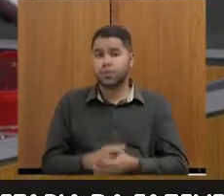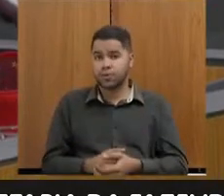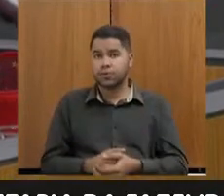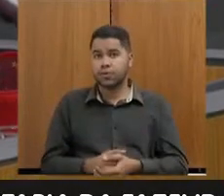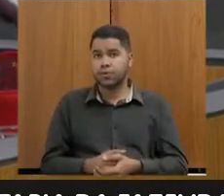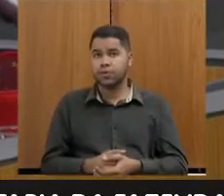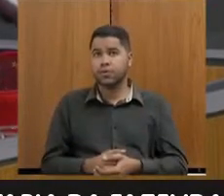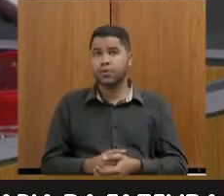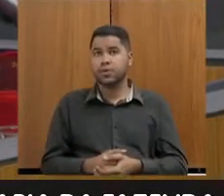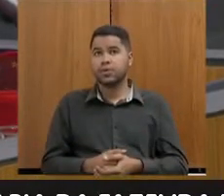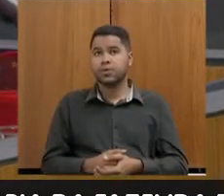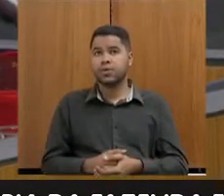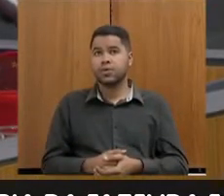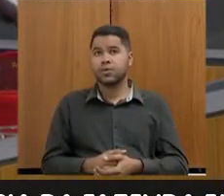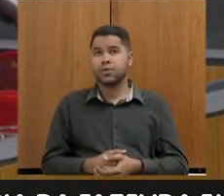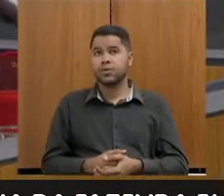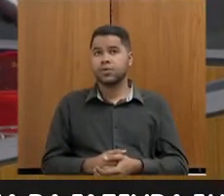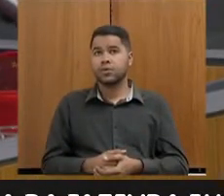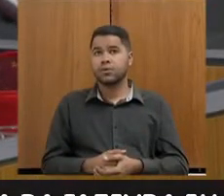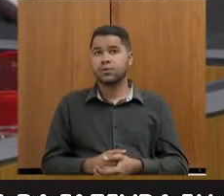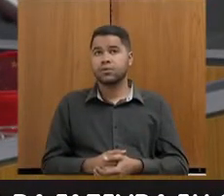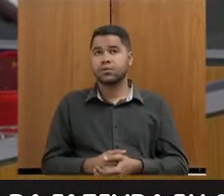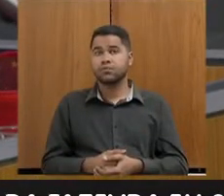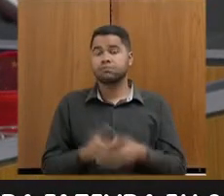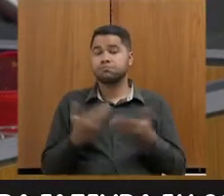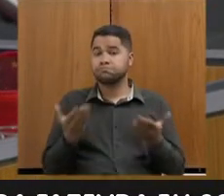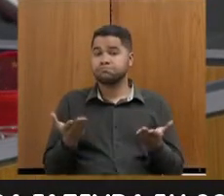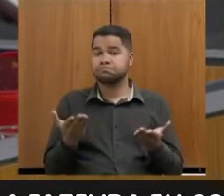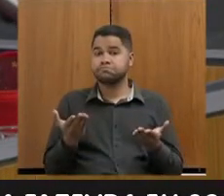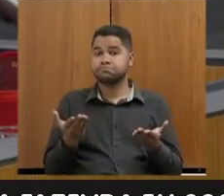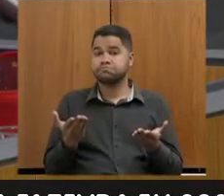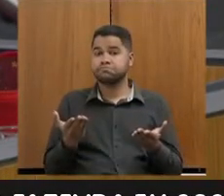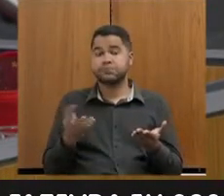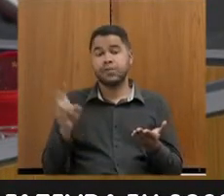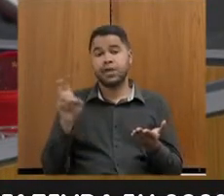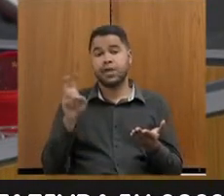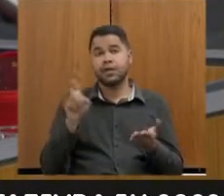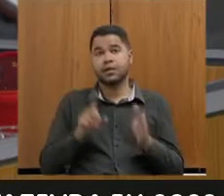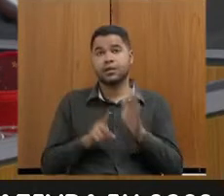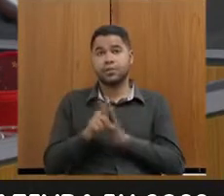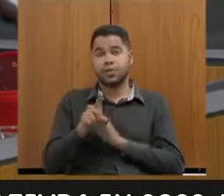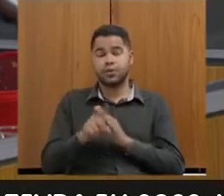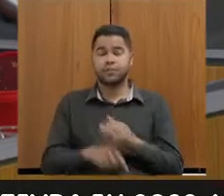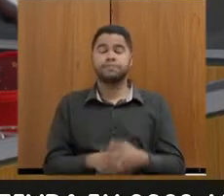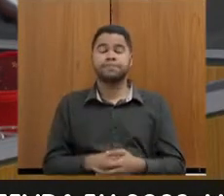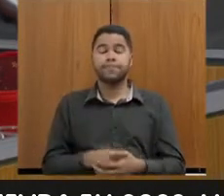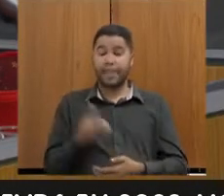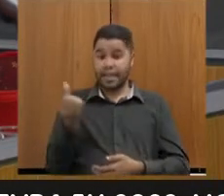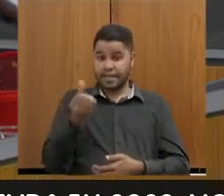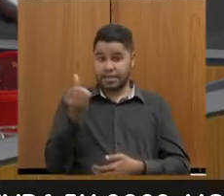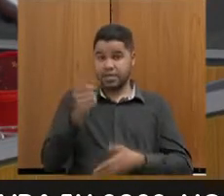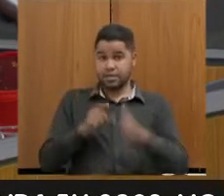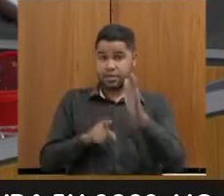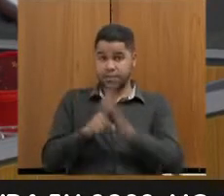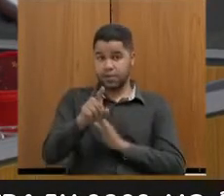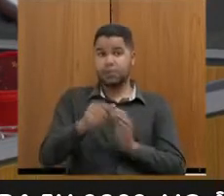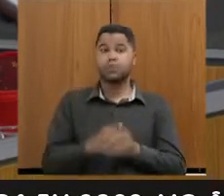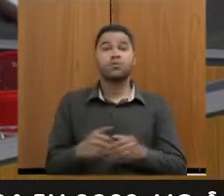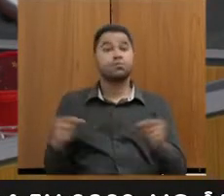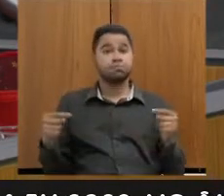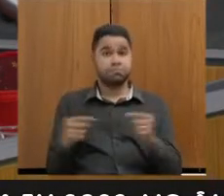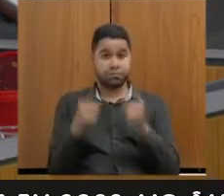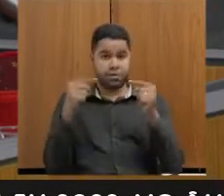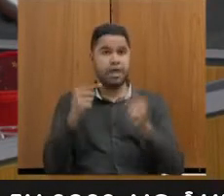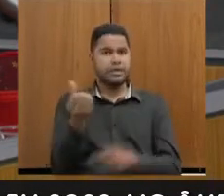está aí? Então, essa é a minha quinta pergunta. A minha sexta pergunta tem a ver com a...